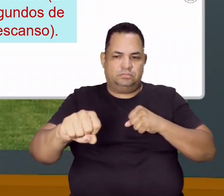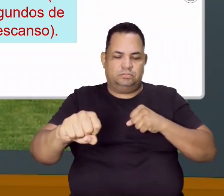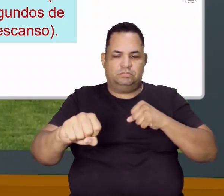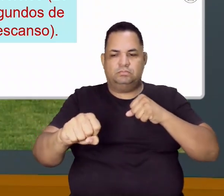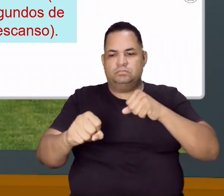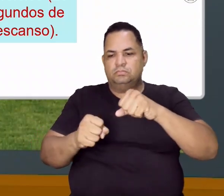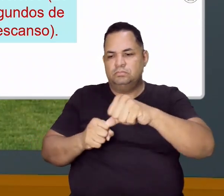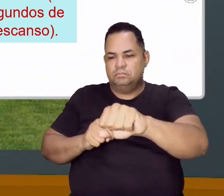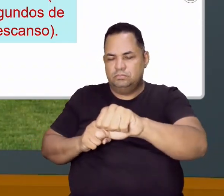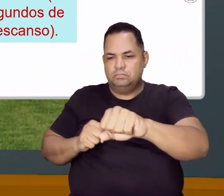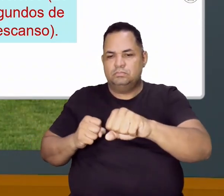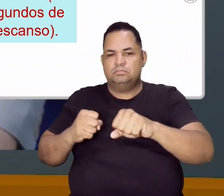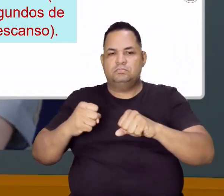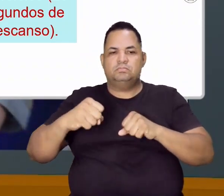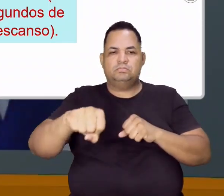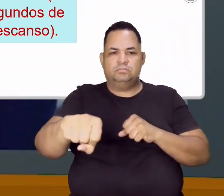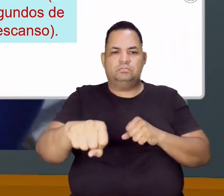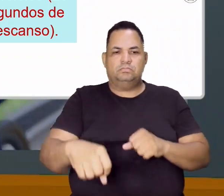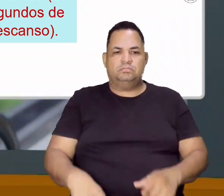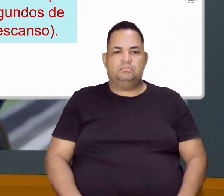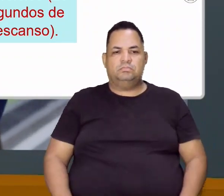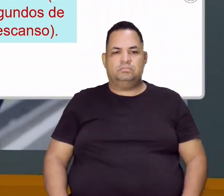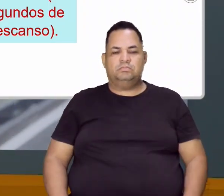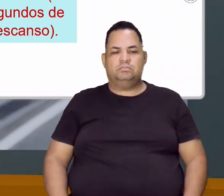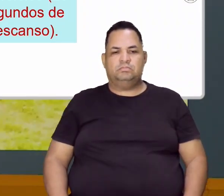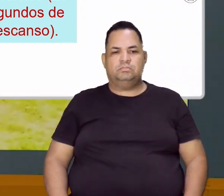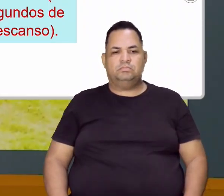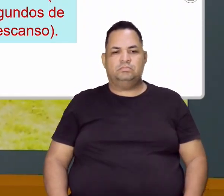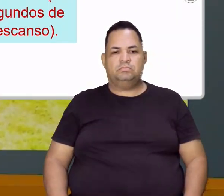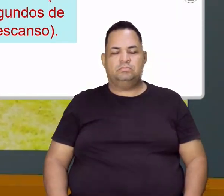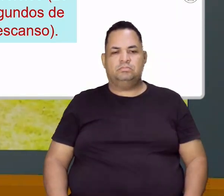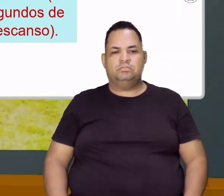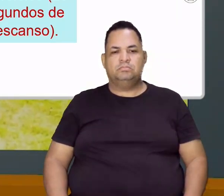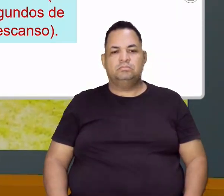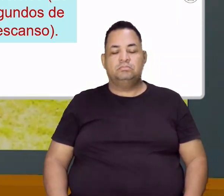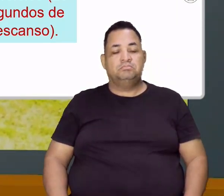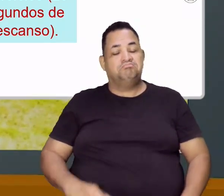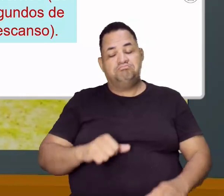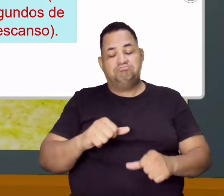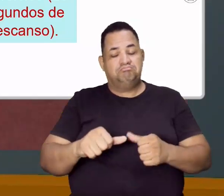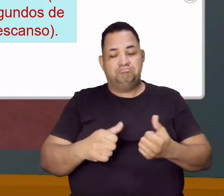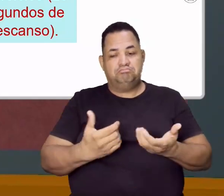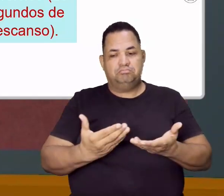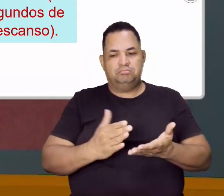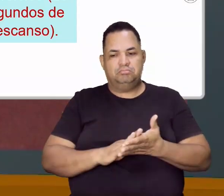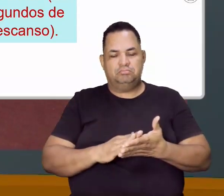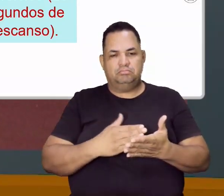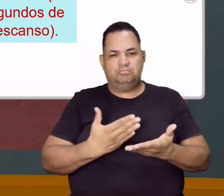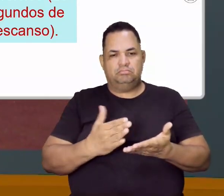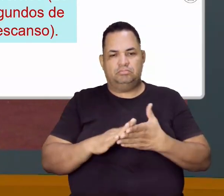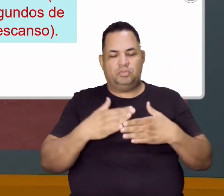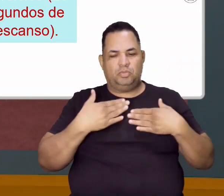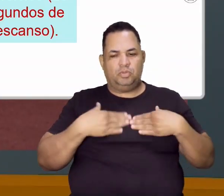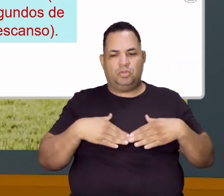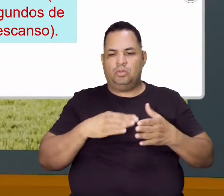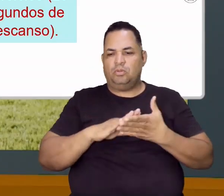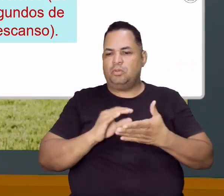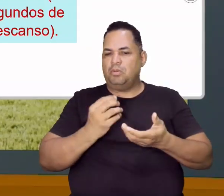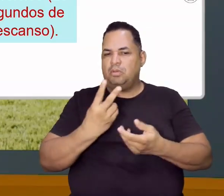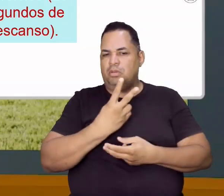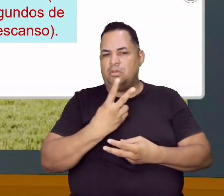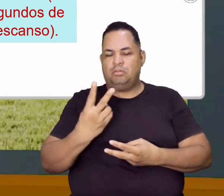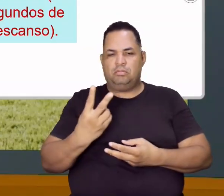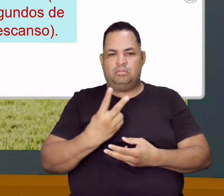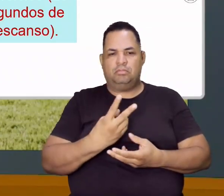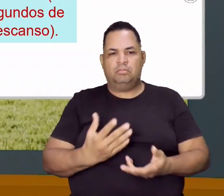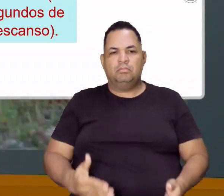você alterna. Ah, prof, mas eu não sou canhoto, então eu não vou começar com a esquerda, eu vou começar com a direita. Tranquilo, tá? O